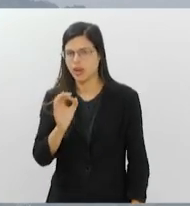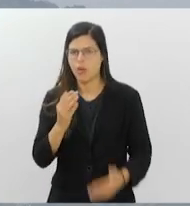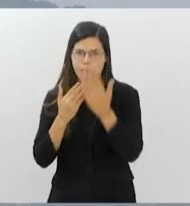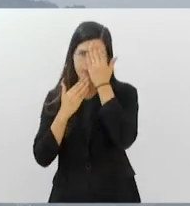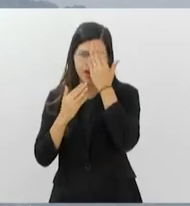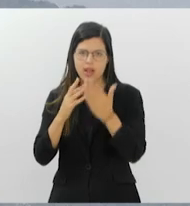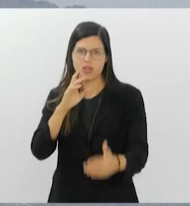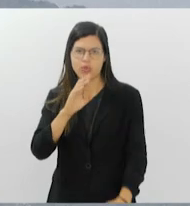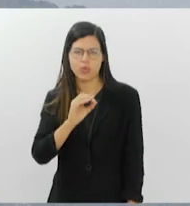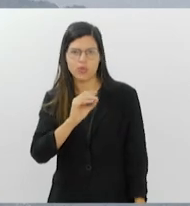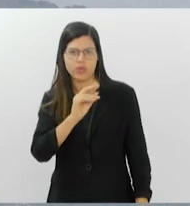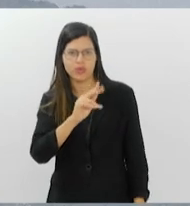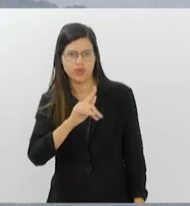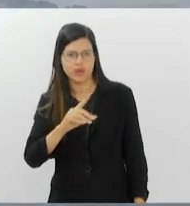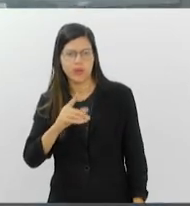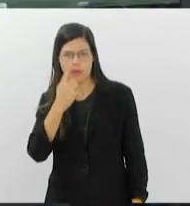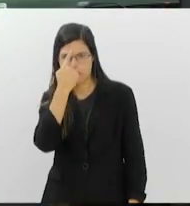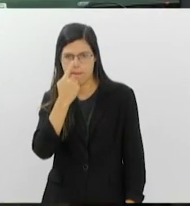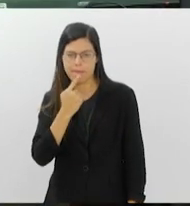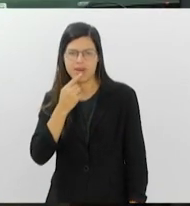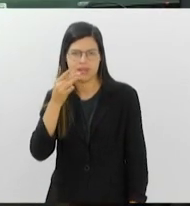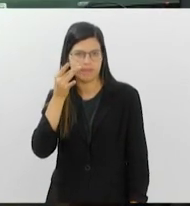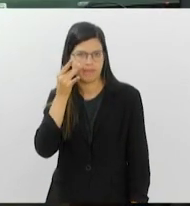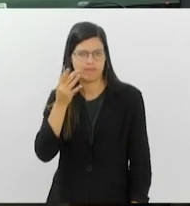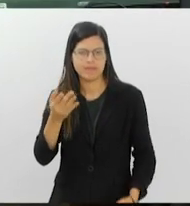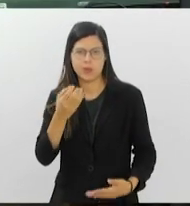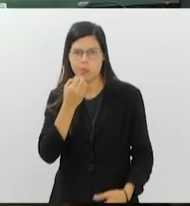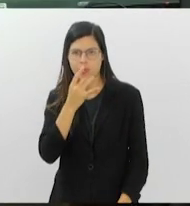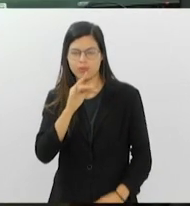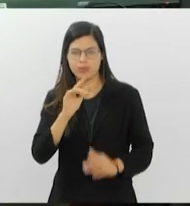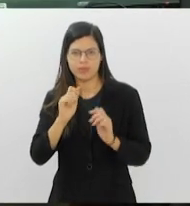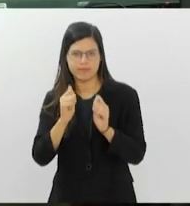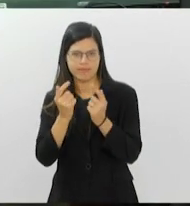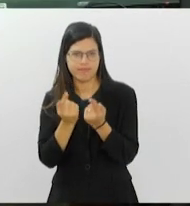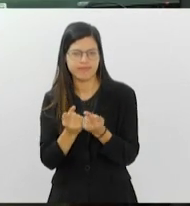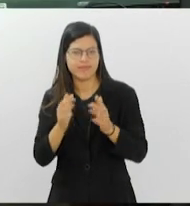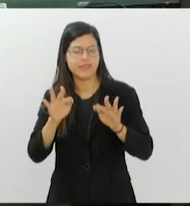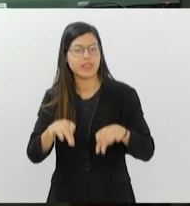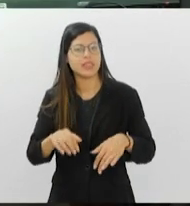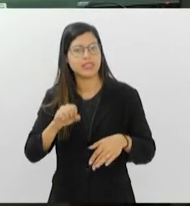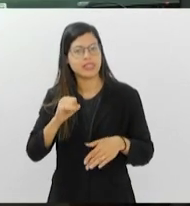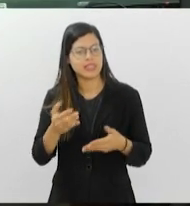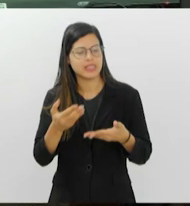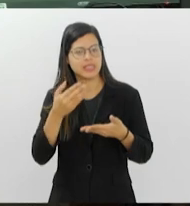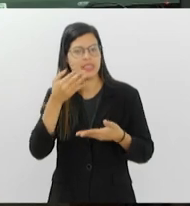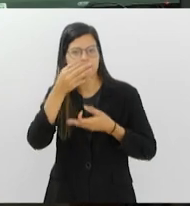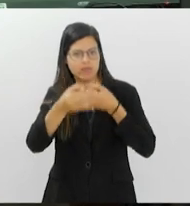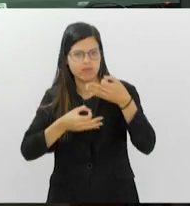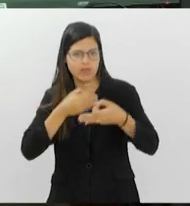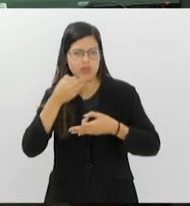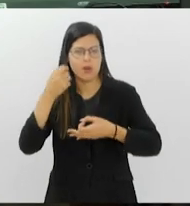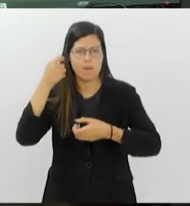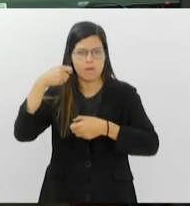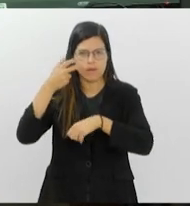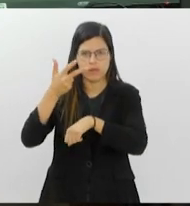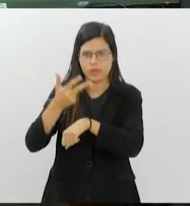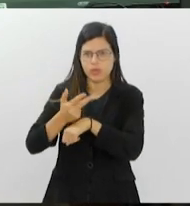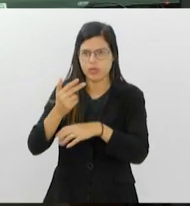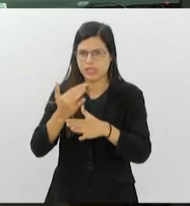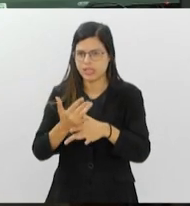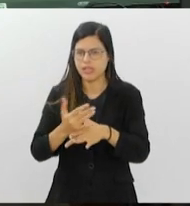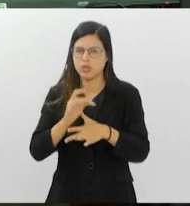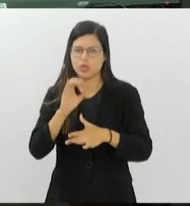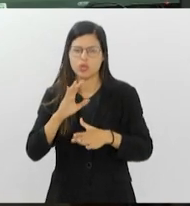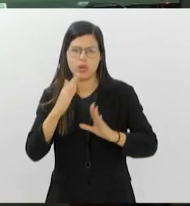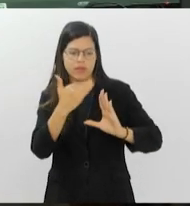Rodrigo. pelas imagens ao vivo. O Bom Dia Alerj termina aqui. você quiser enviar sugestões ou vídeos aí da sua cidade, é só acessar